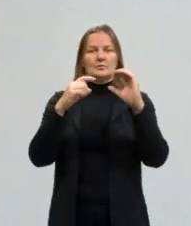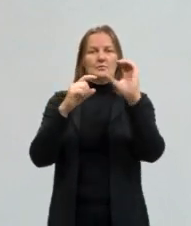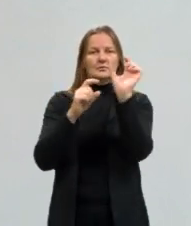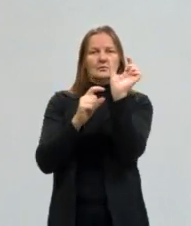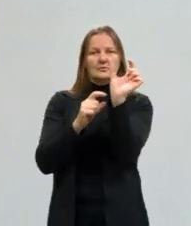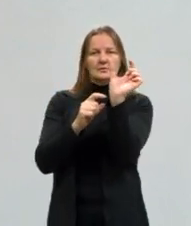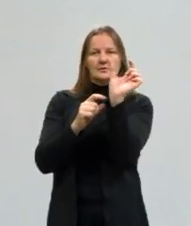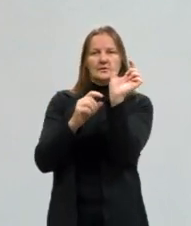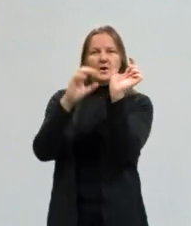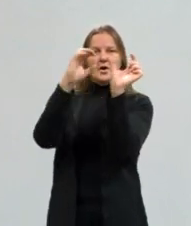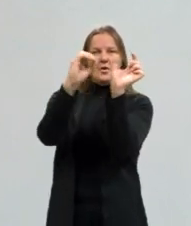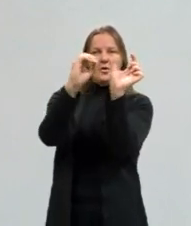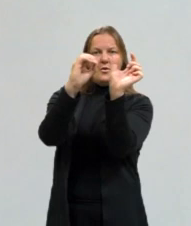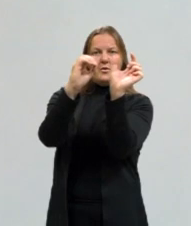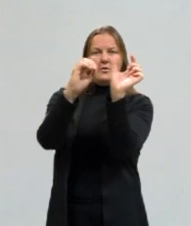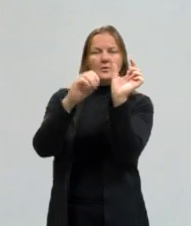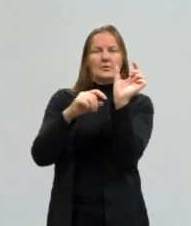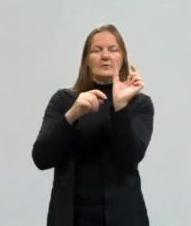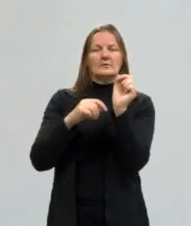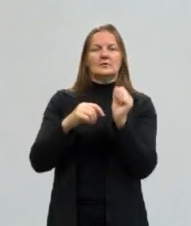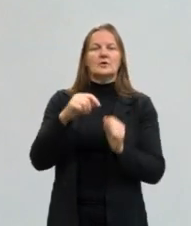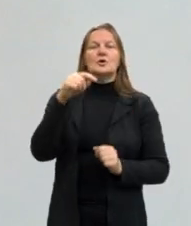tu cantas,